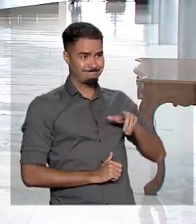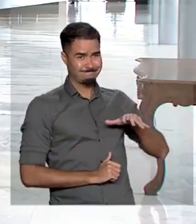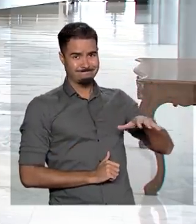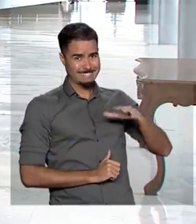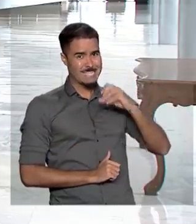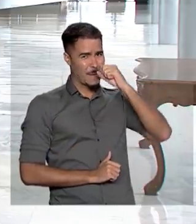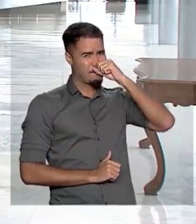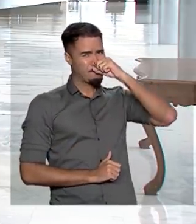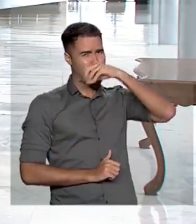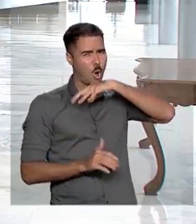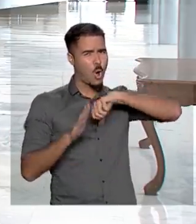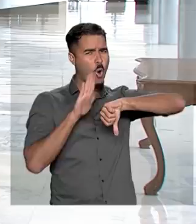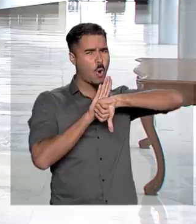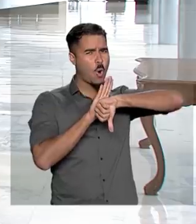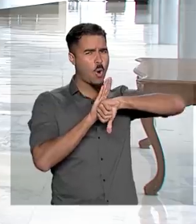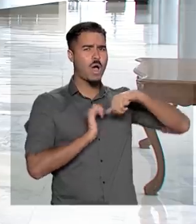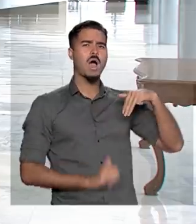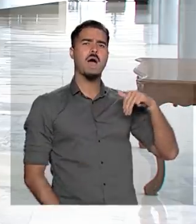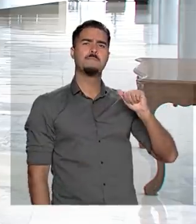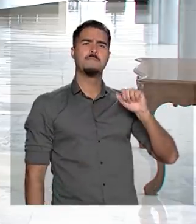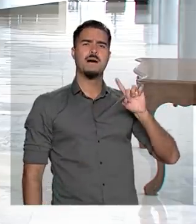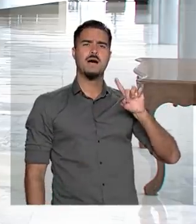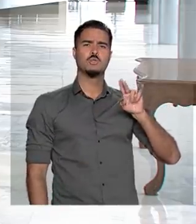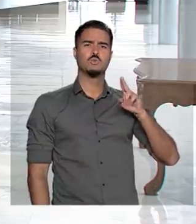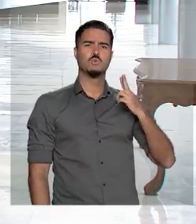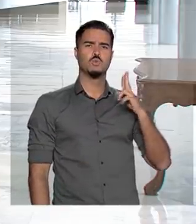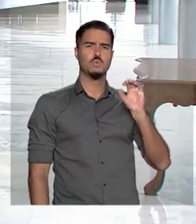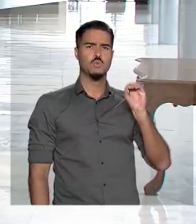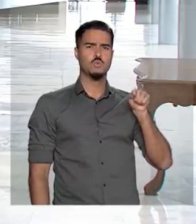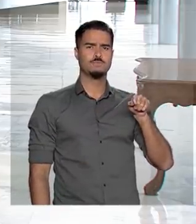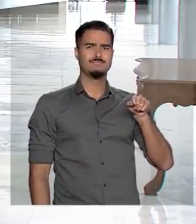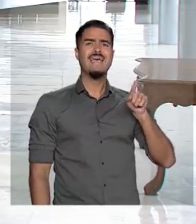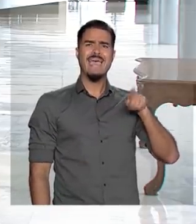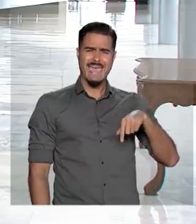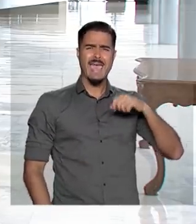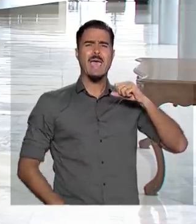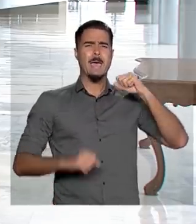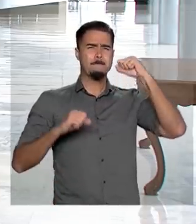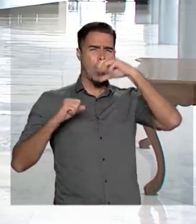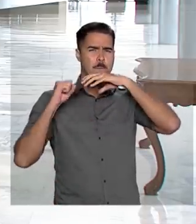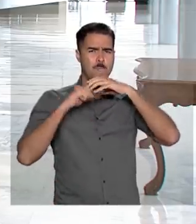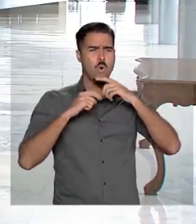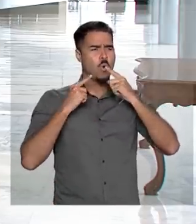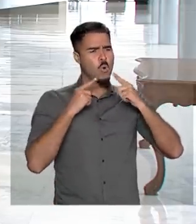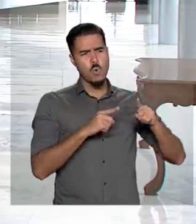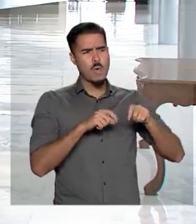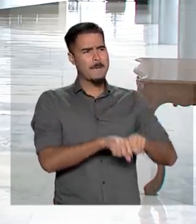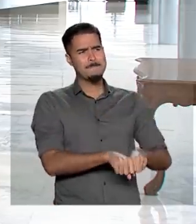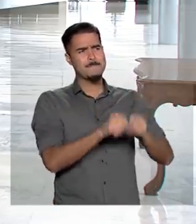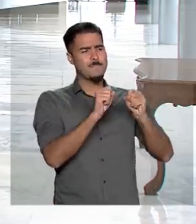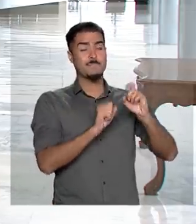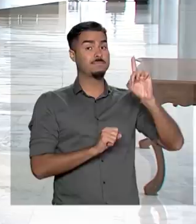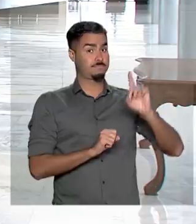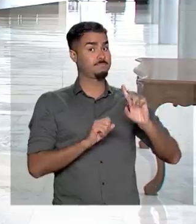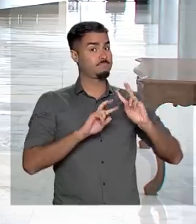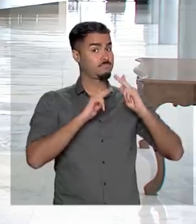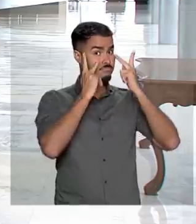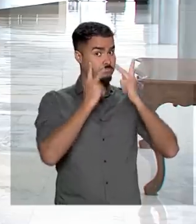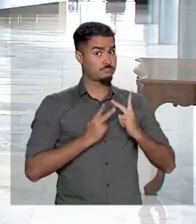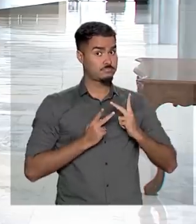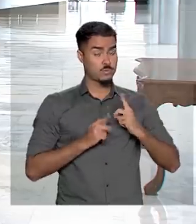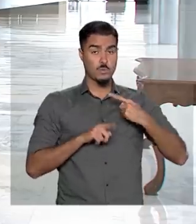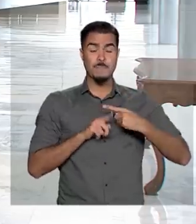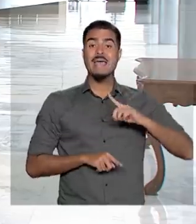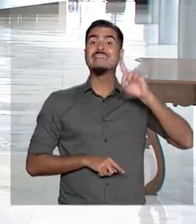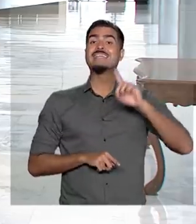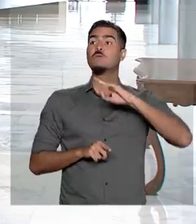criminoso do regime de Maduro. Trata-se de brutal atentado aos direitos humanos, que nenhum princípio do